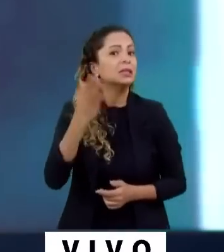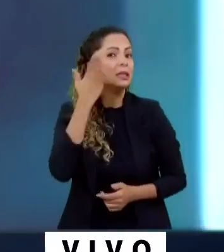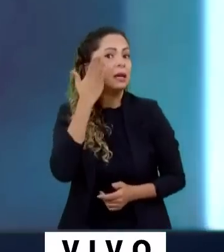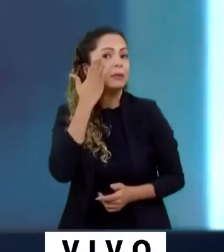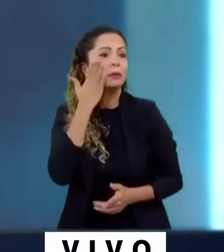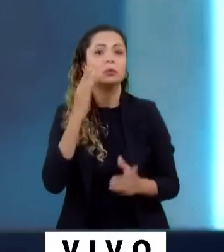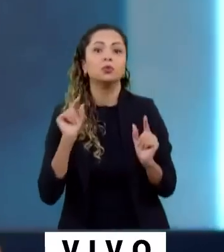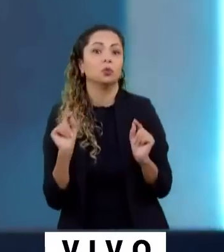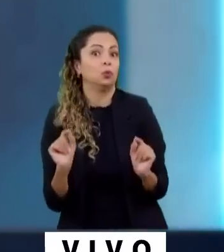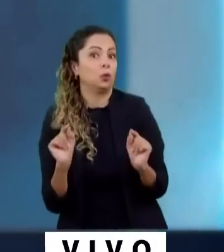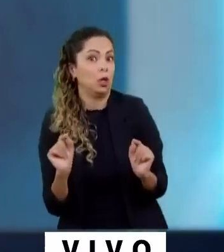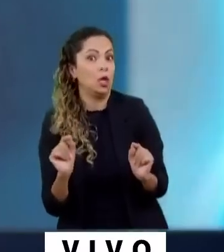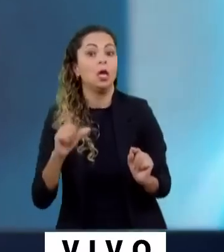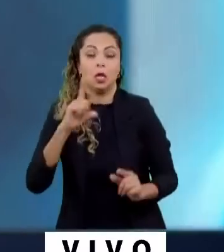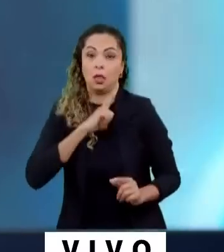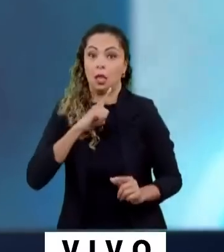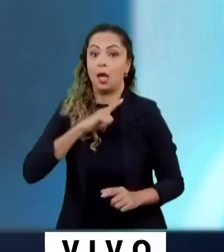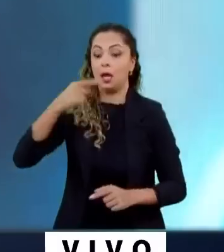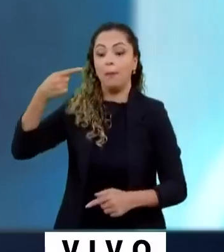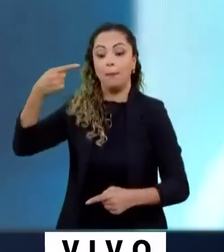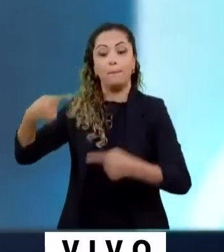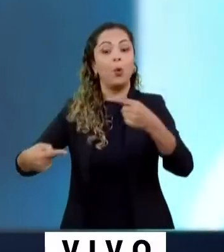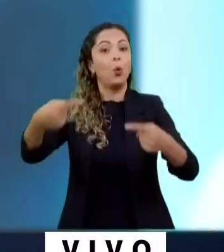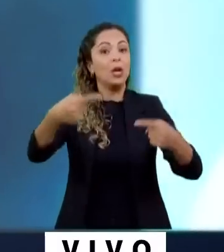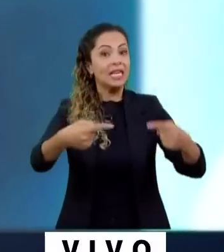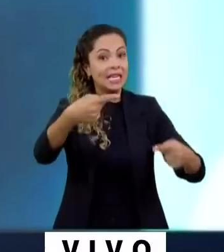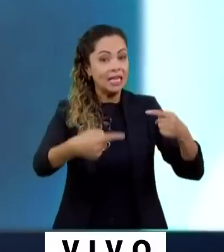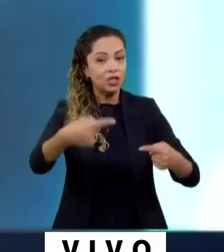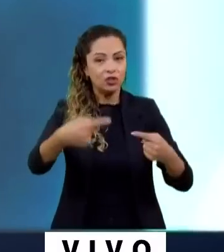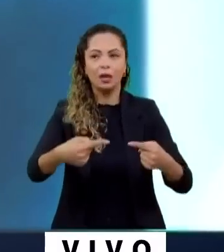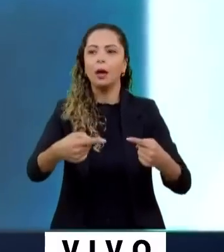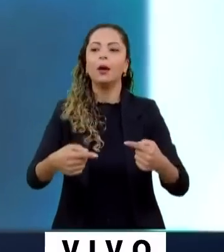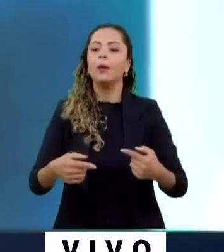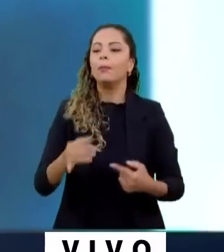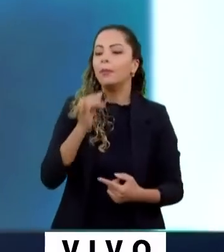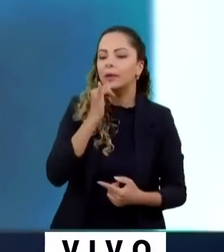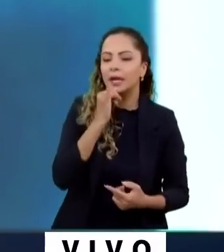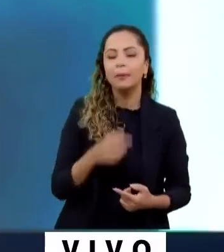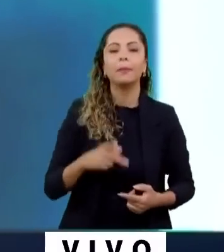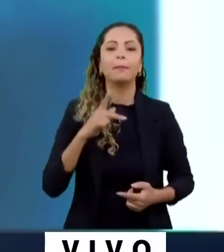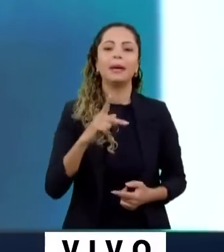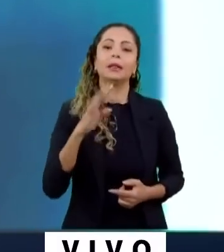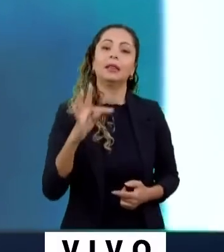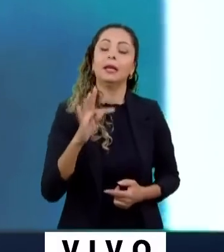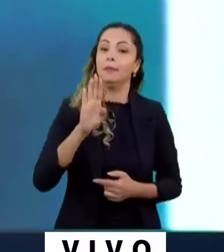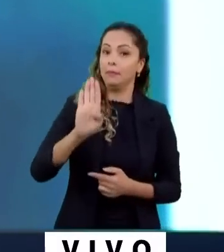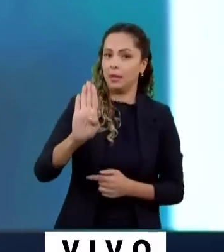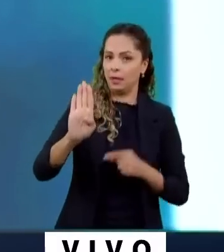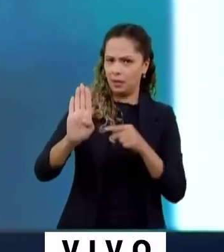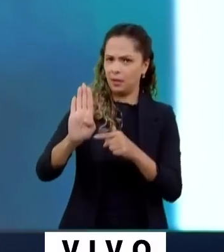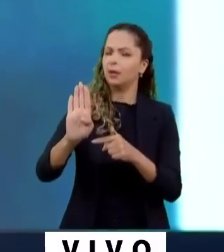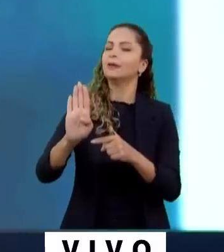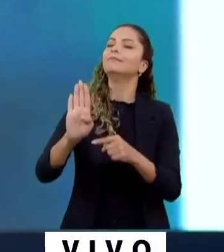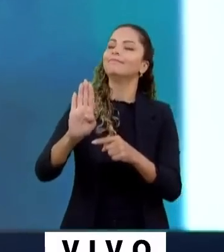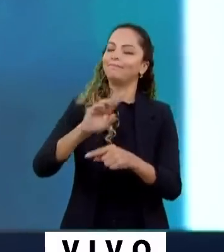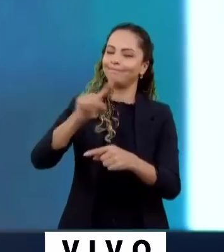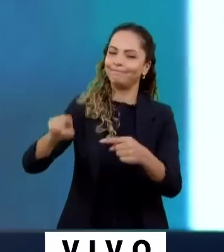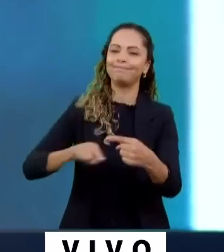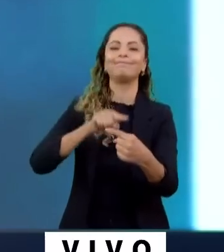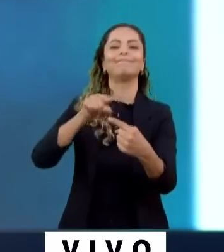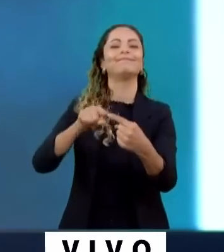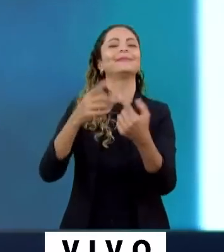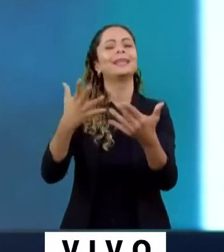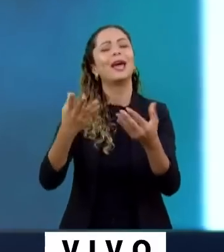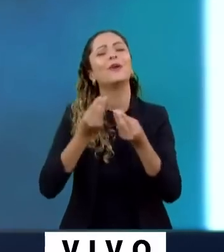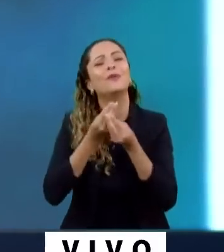políticas, políticas, o PTB, por exemplo, o PTB, ele quer sim oferecer a você